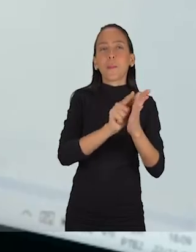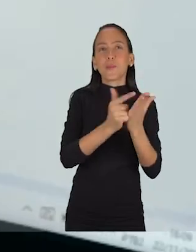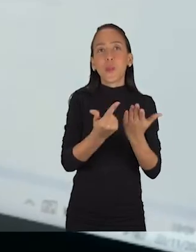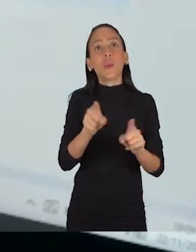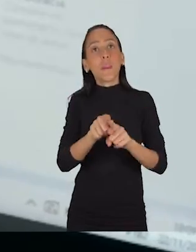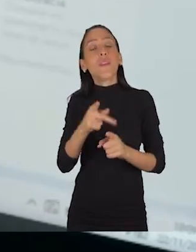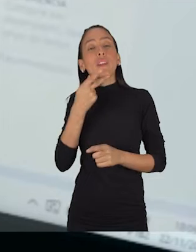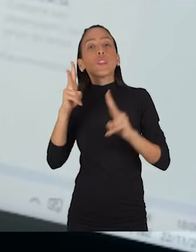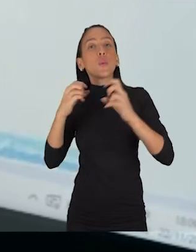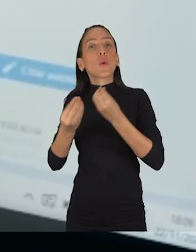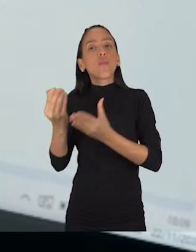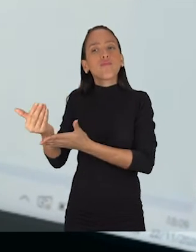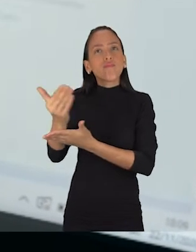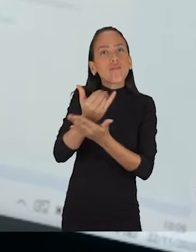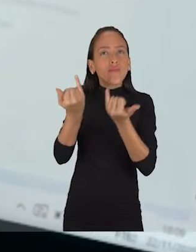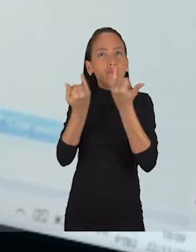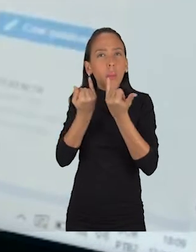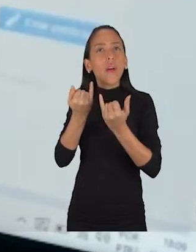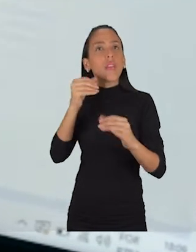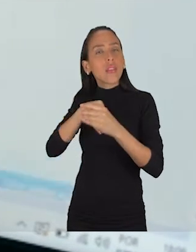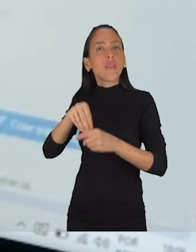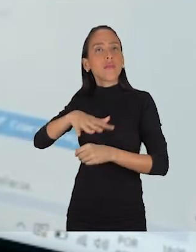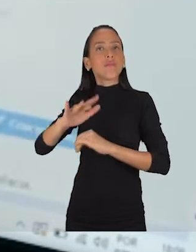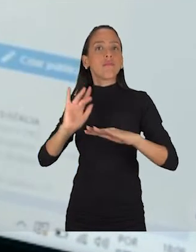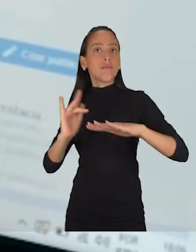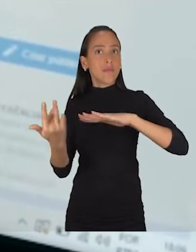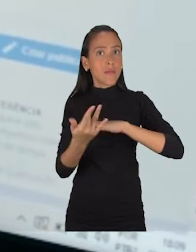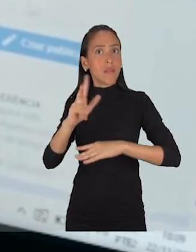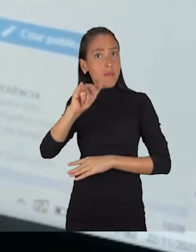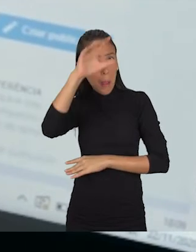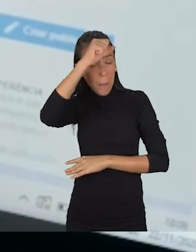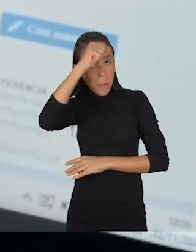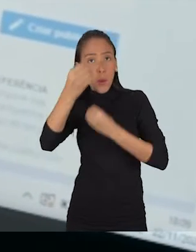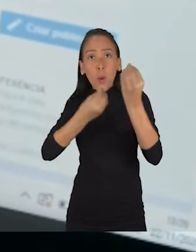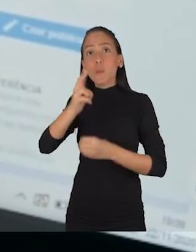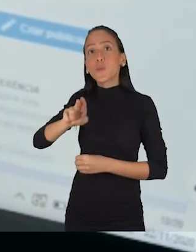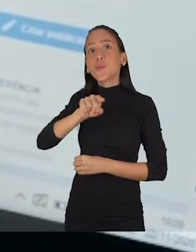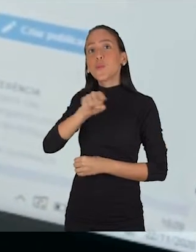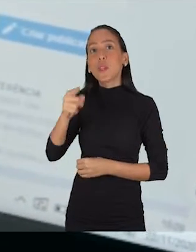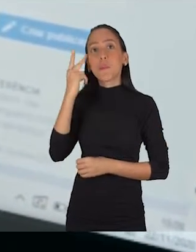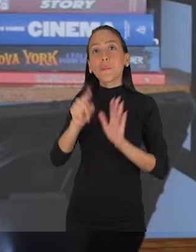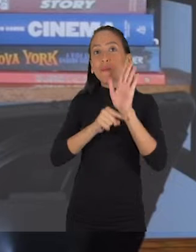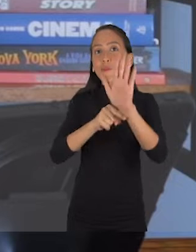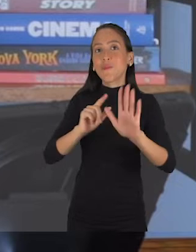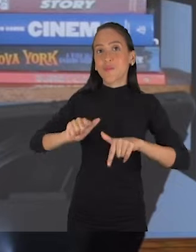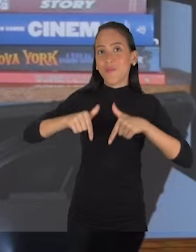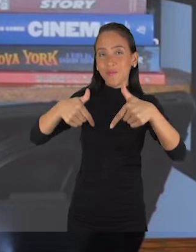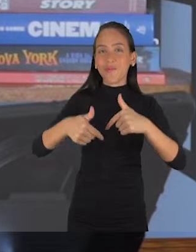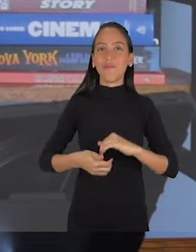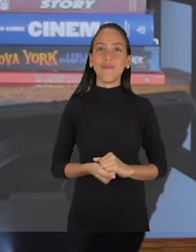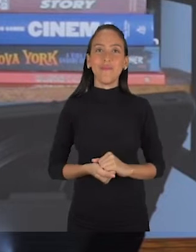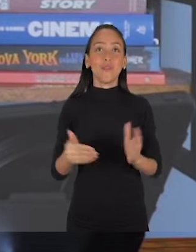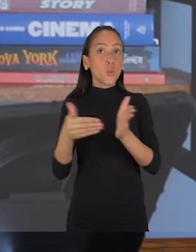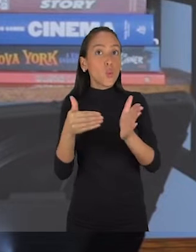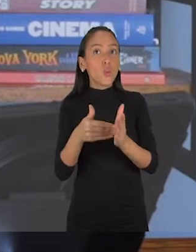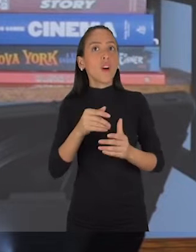de métricas e análise de dados nas redes sociais, para você entender e aprender como usar essas ferramentas a seu favor. Por último, a equipe do Sesc